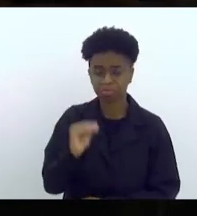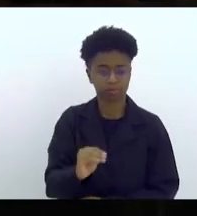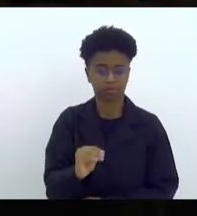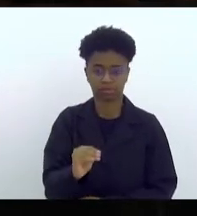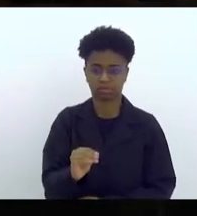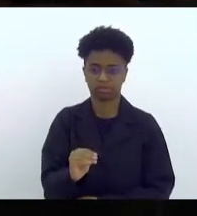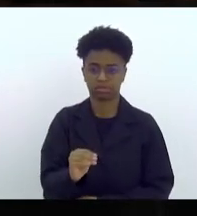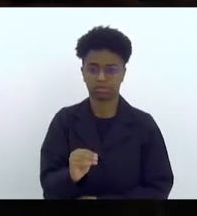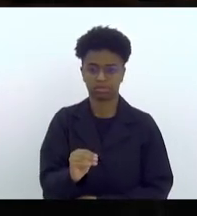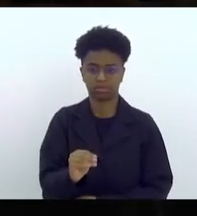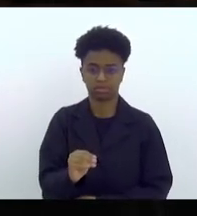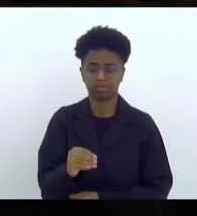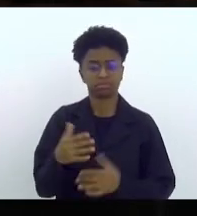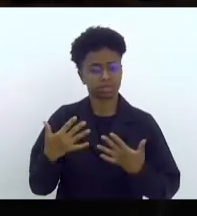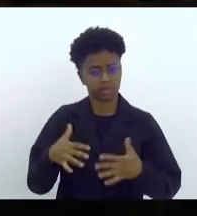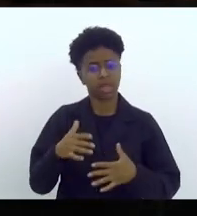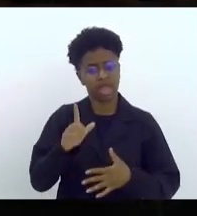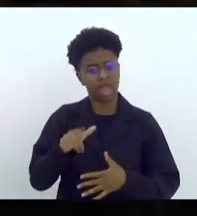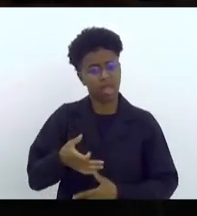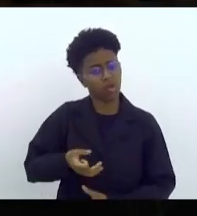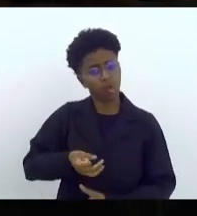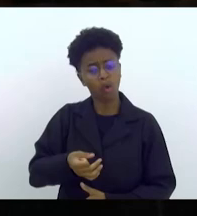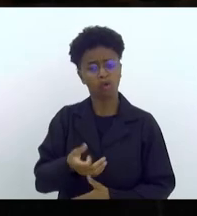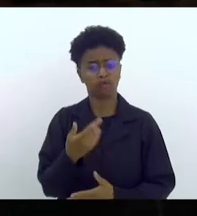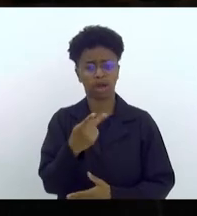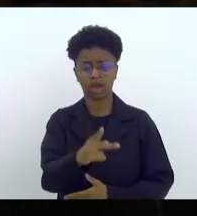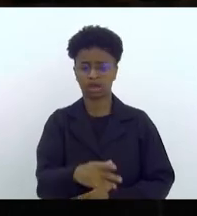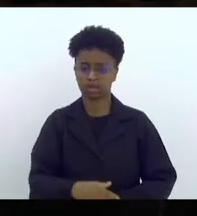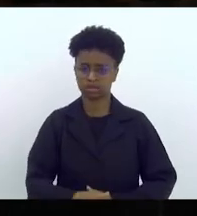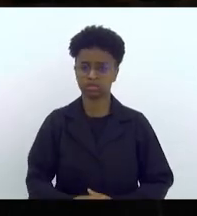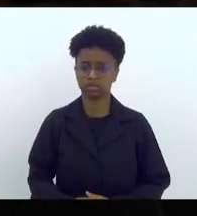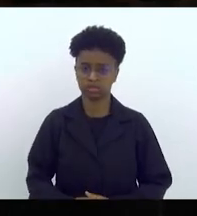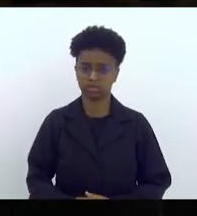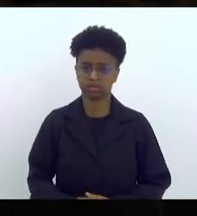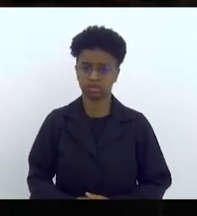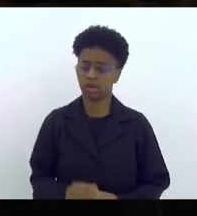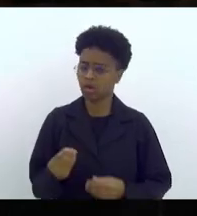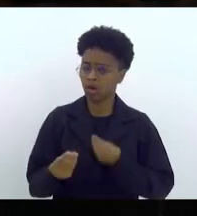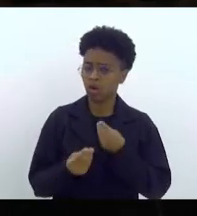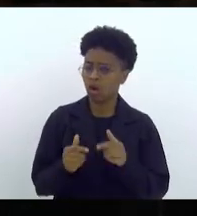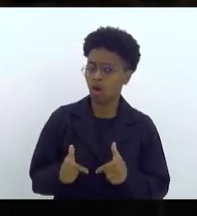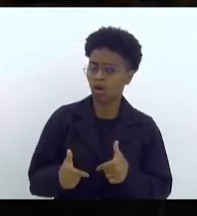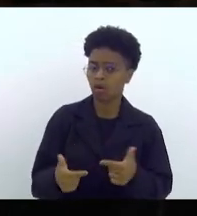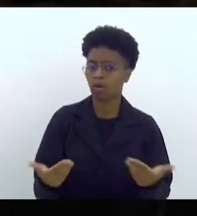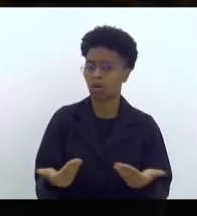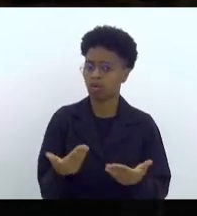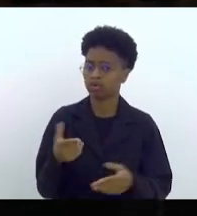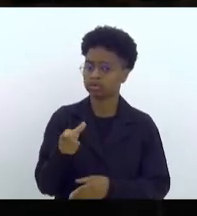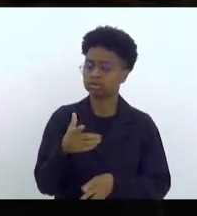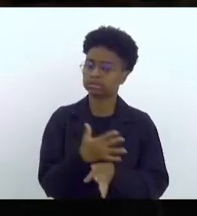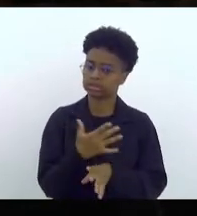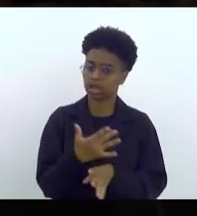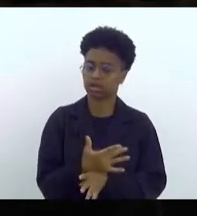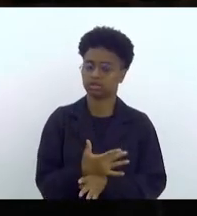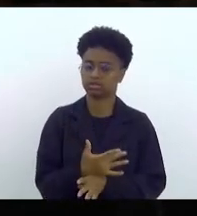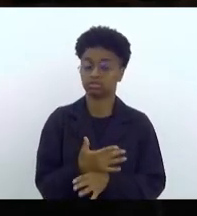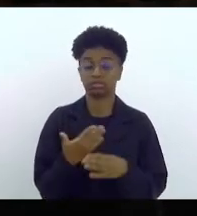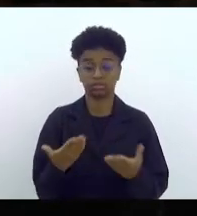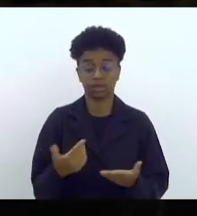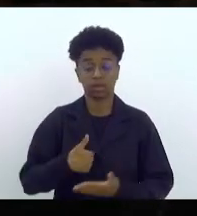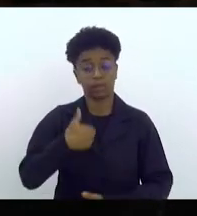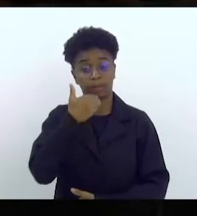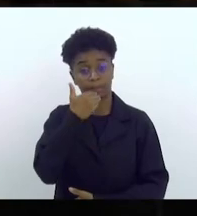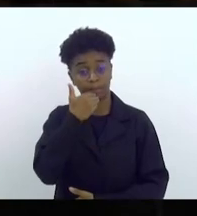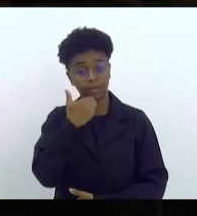uma covardia o que está se fazendo hoje em São João de Miriti. Eu quero pedir